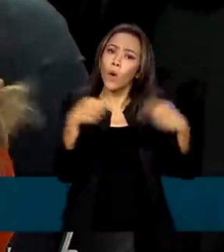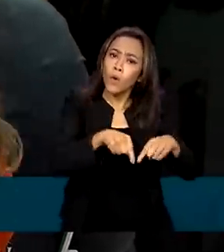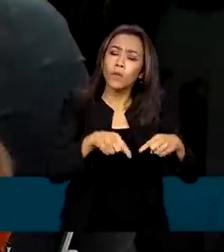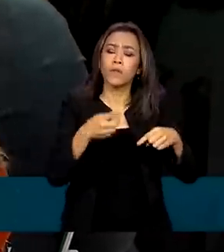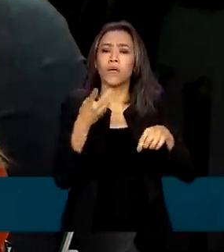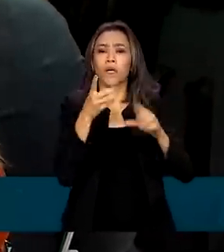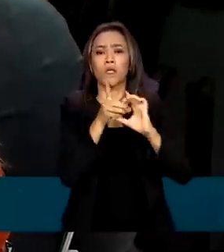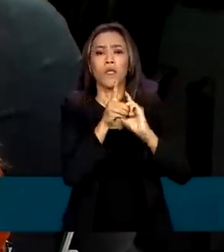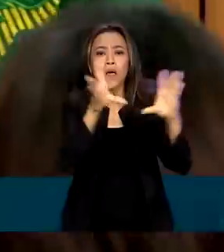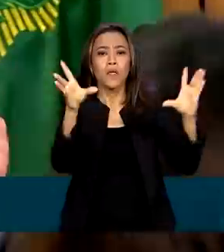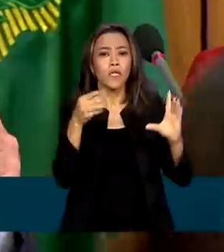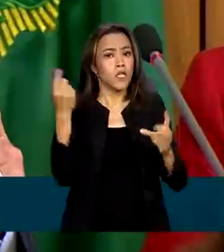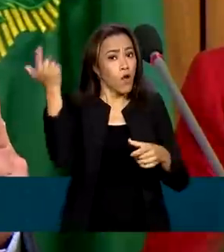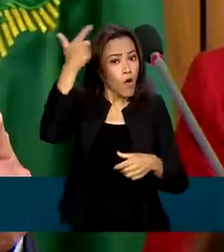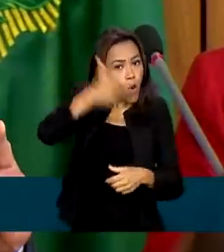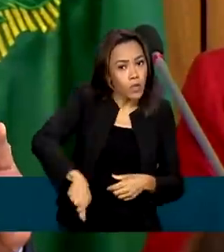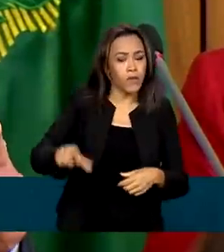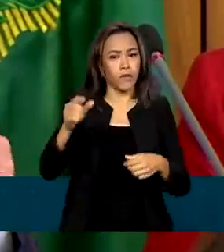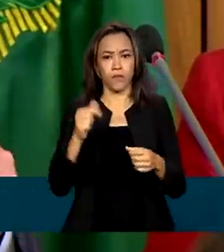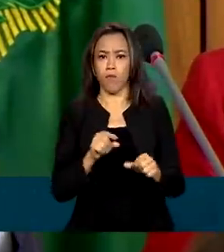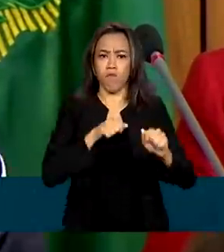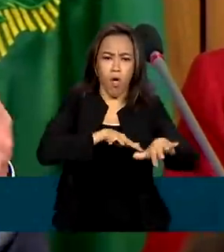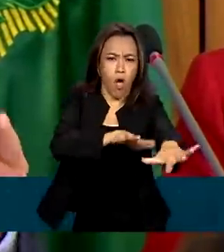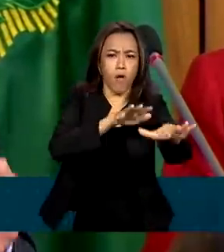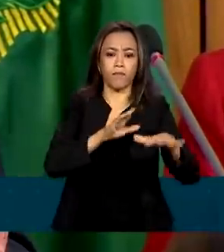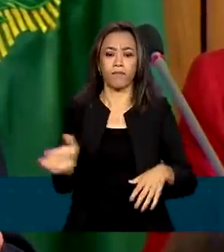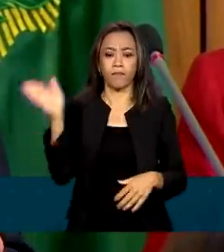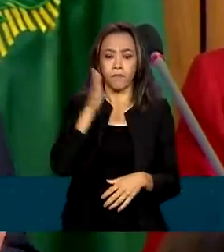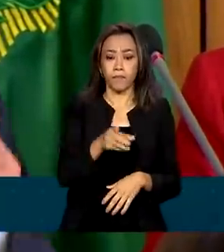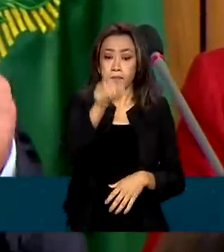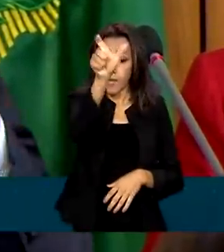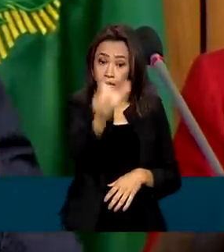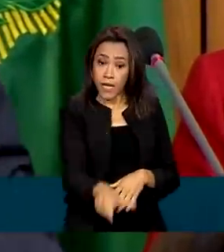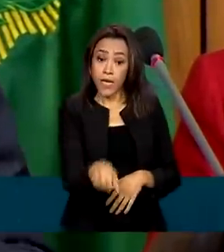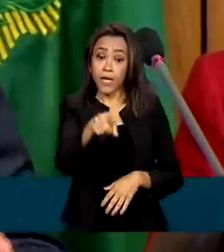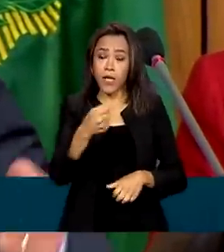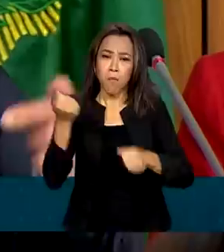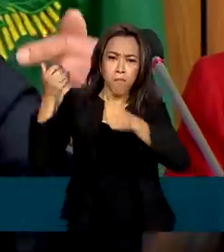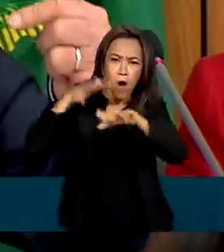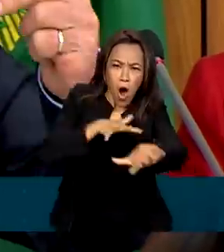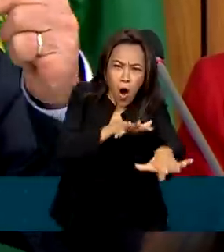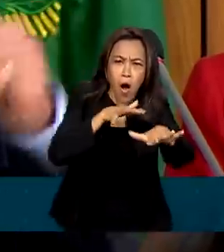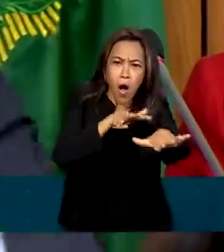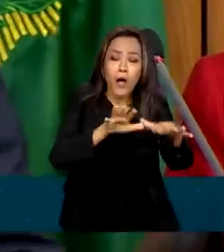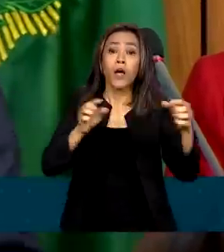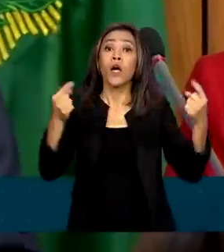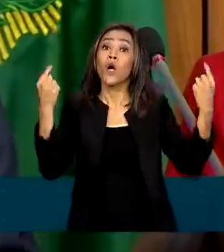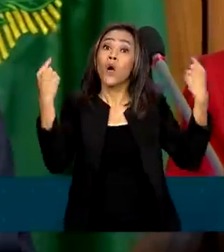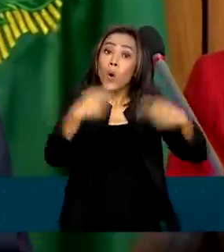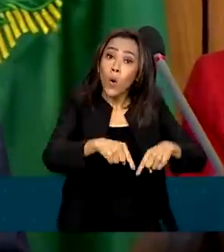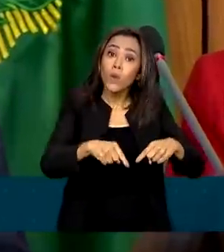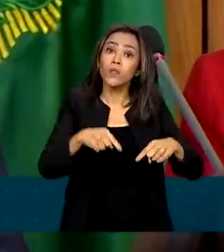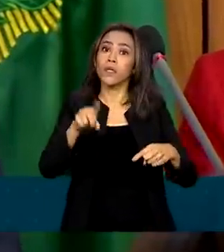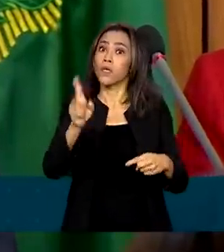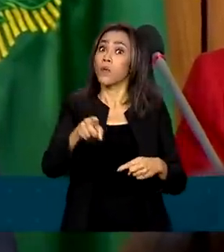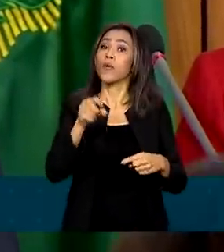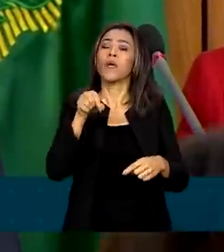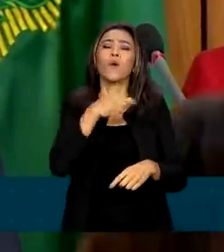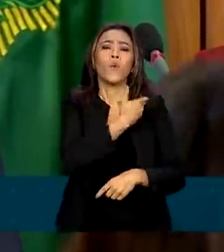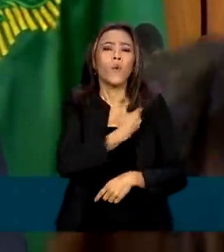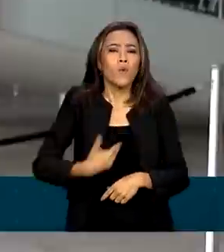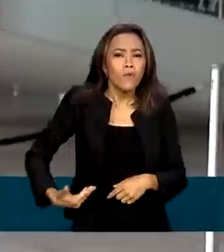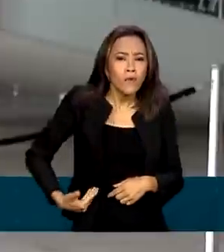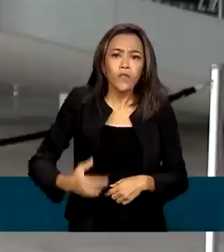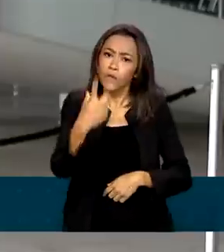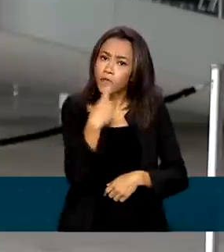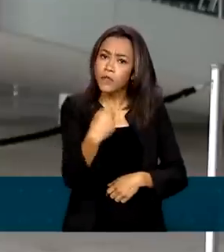não se repitam. Eles se manifestaram não contra uma ditadura, contra um governo eleito democraticamente pela maioria do povo